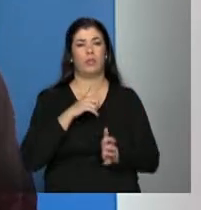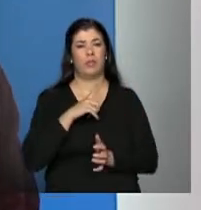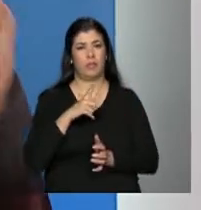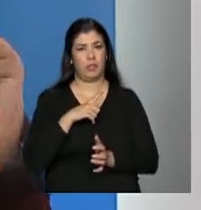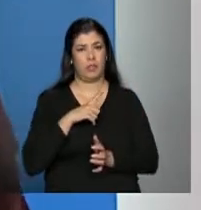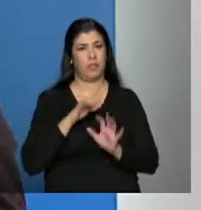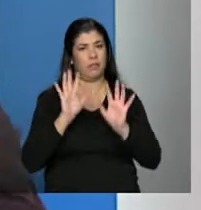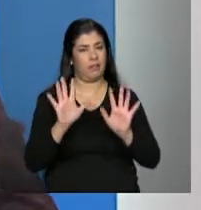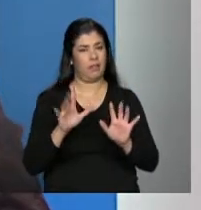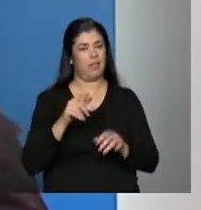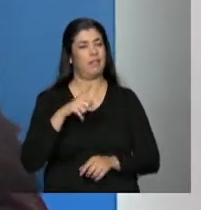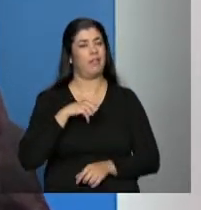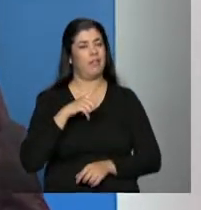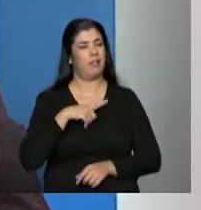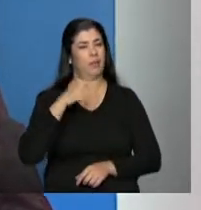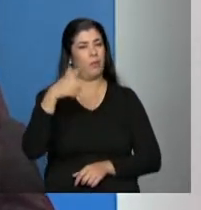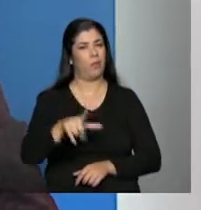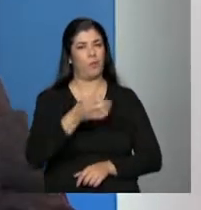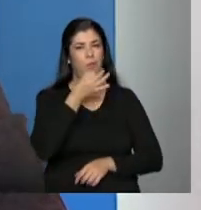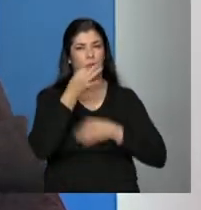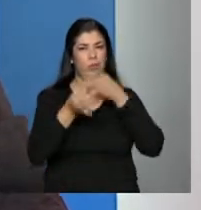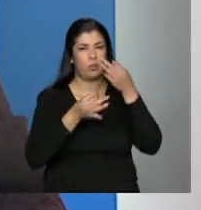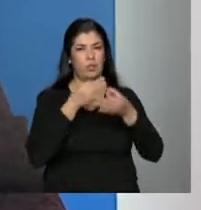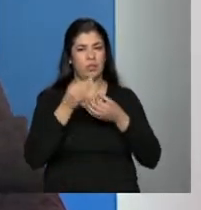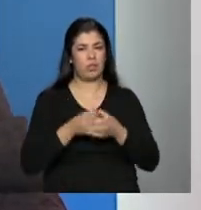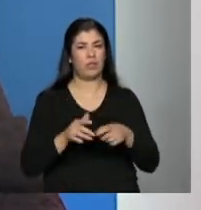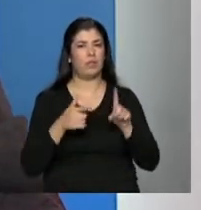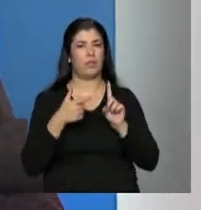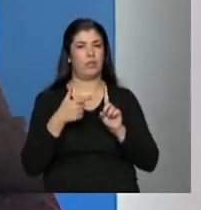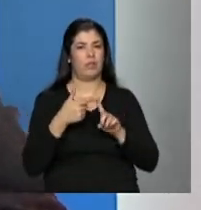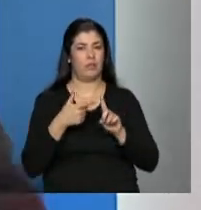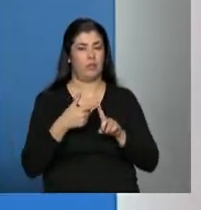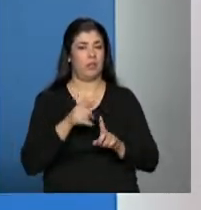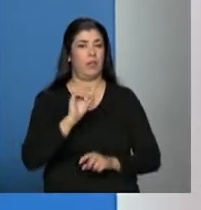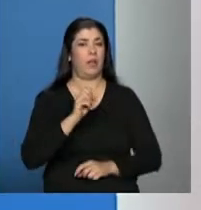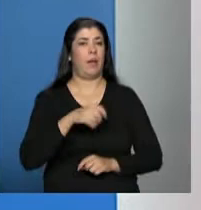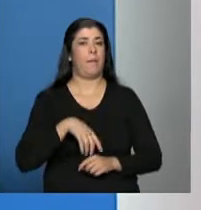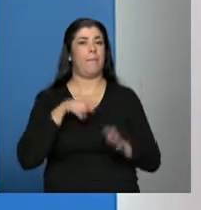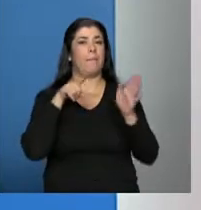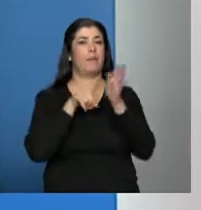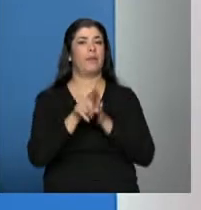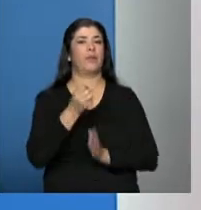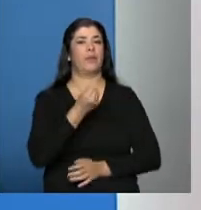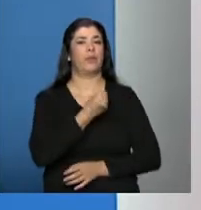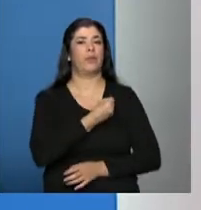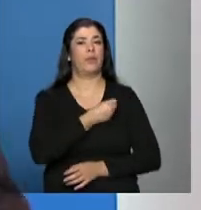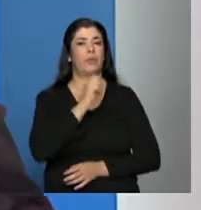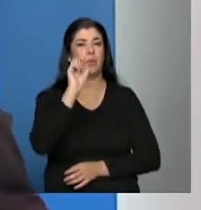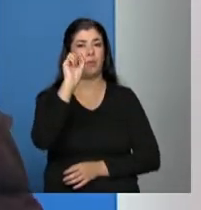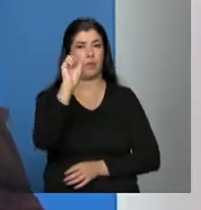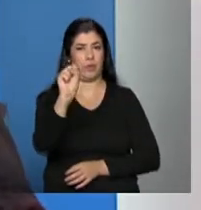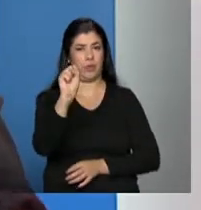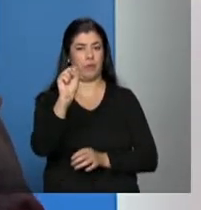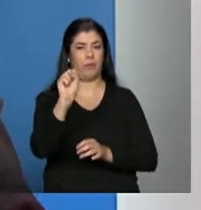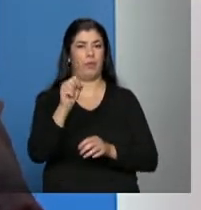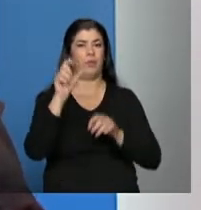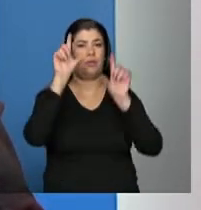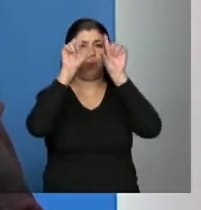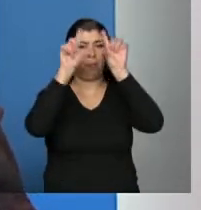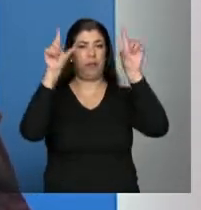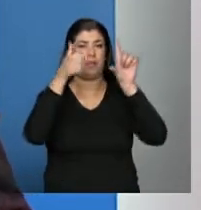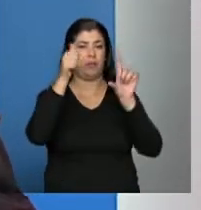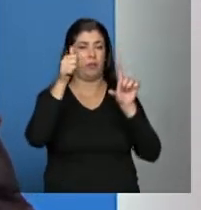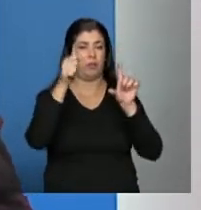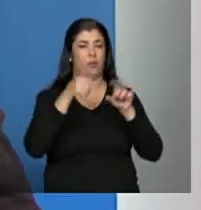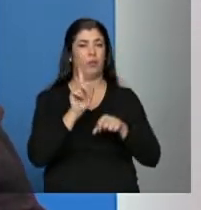dica número 1. Nós temos a dica número 2. A questão número 8, ela também exige muita atenção do gestor, porque é cobrado